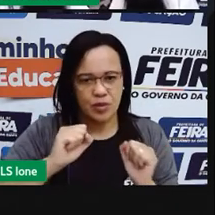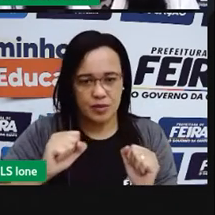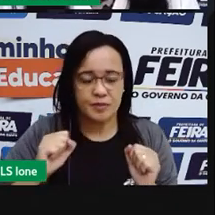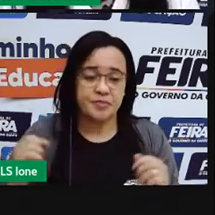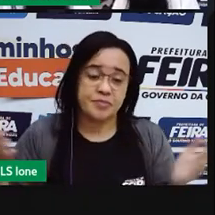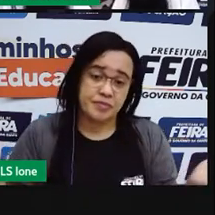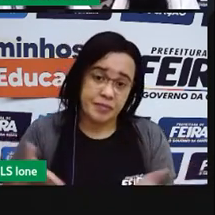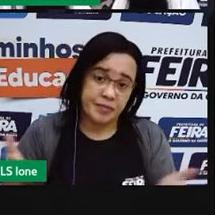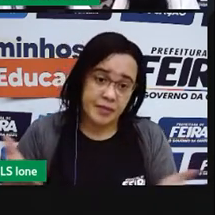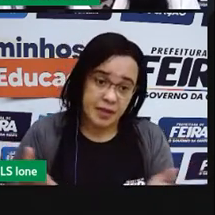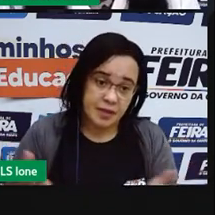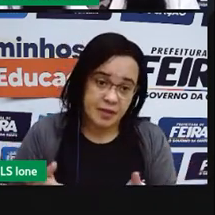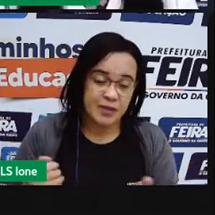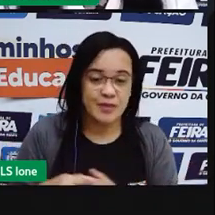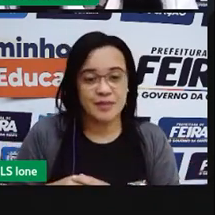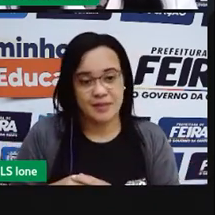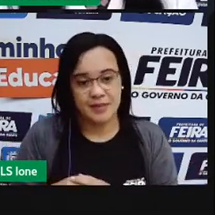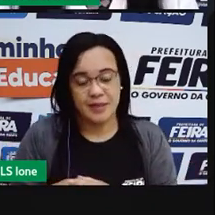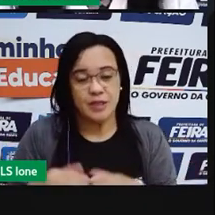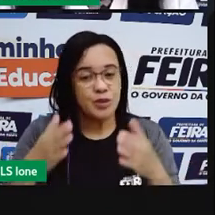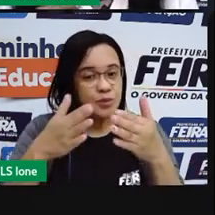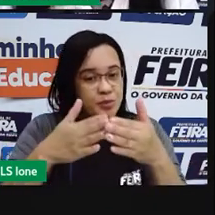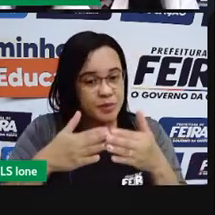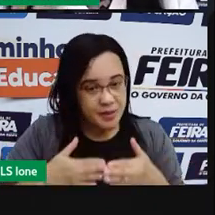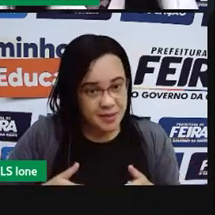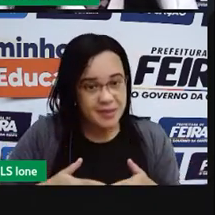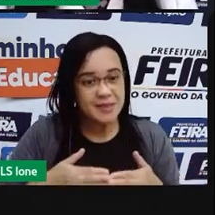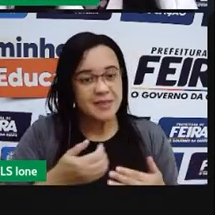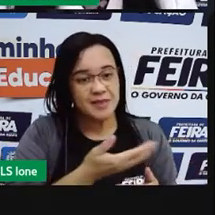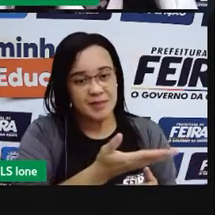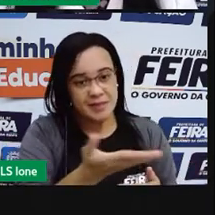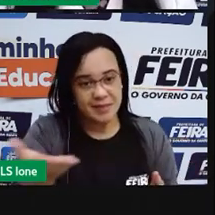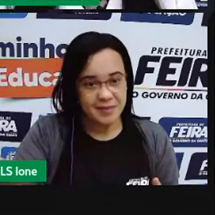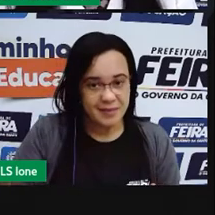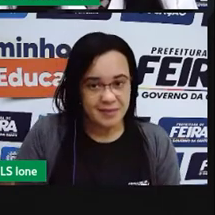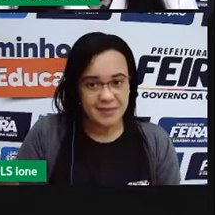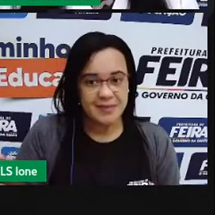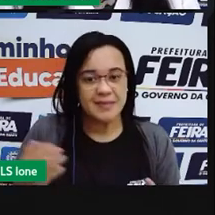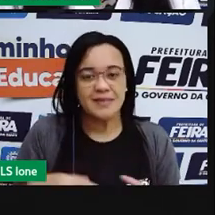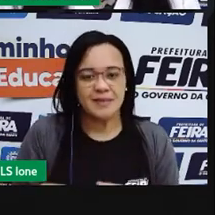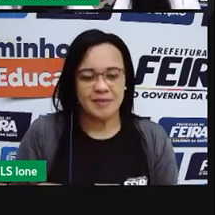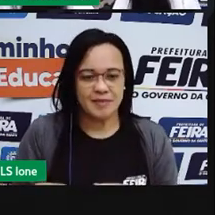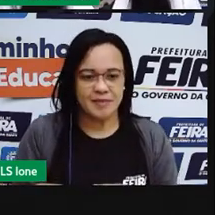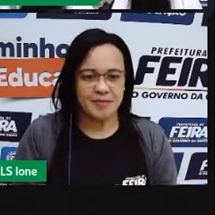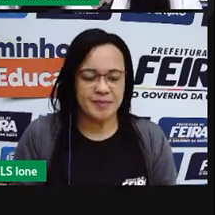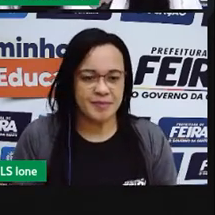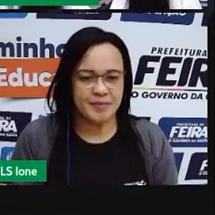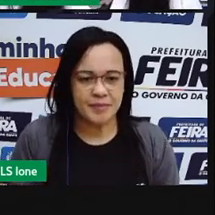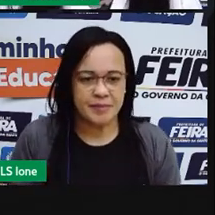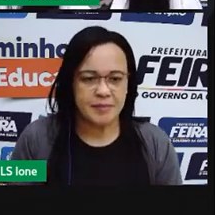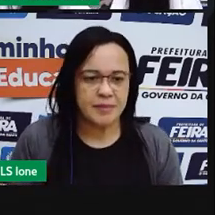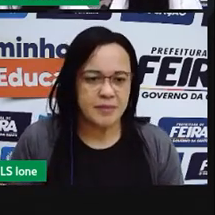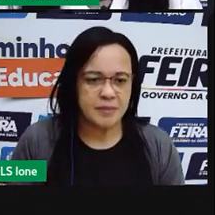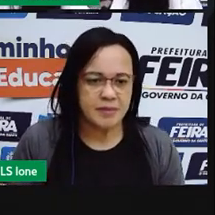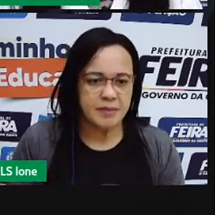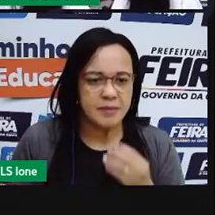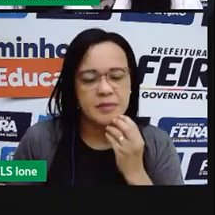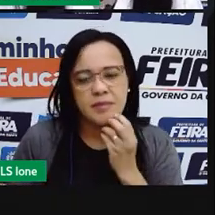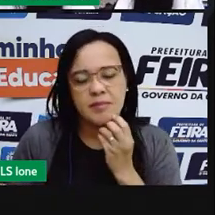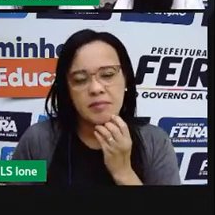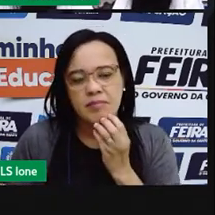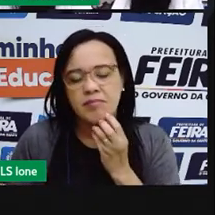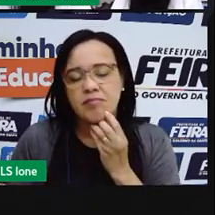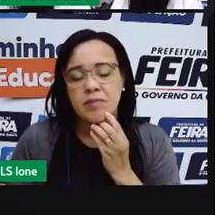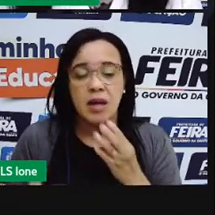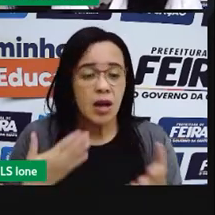Agora, tem uma fala. Eu vou pedir para que você continue aprendendo em casa. Você conversa com seus